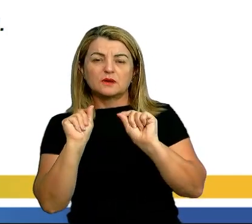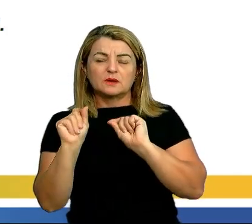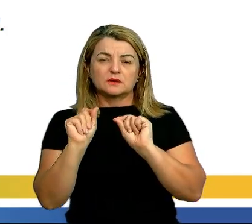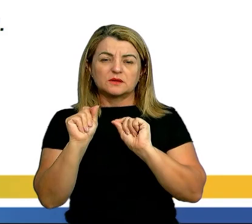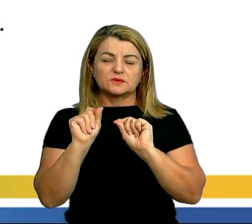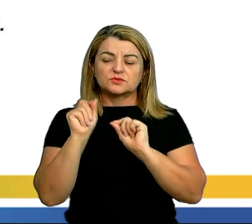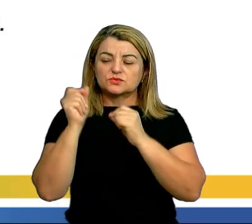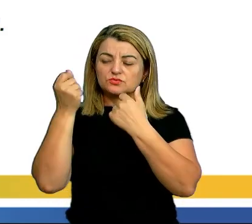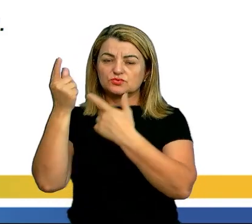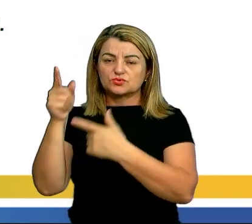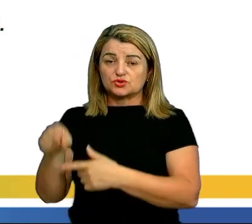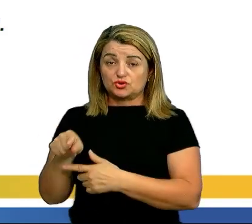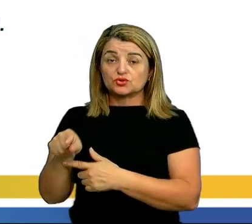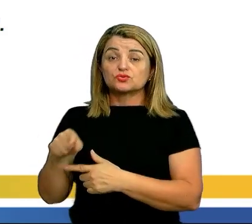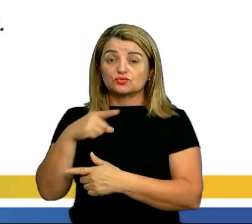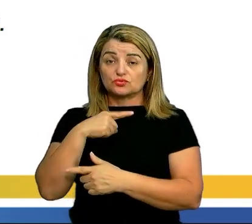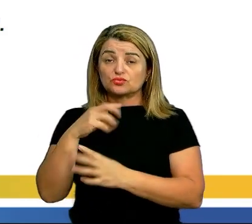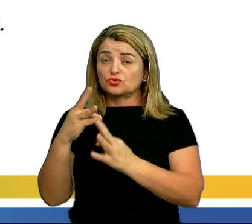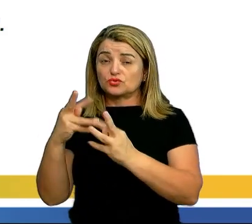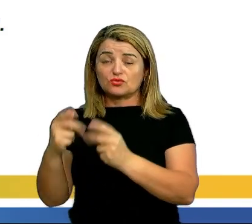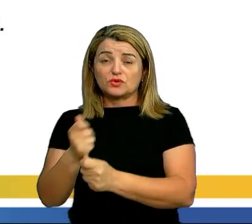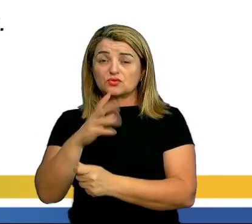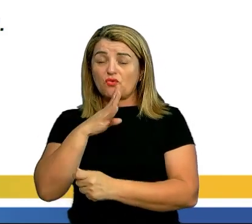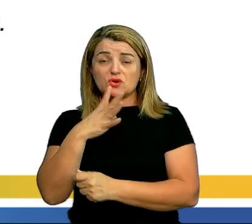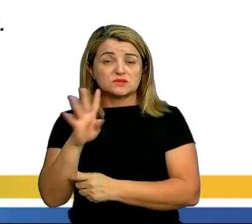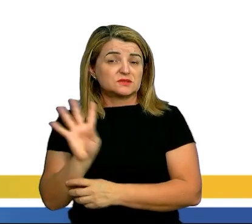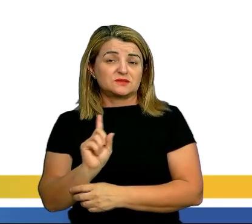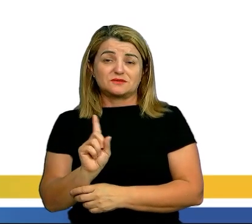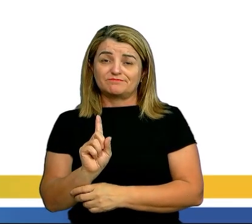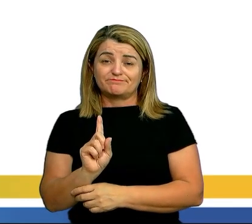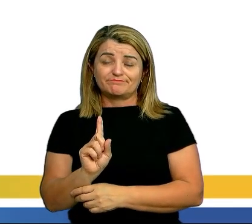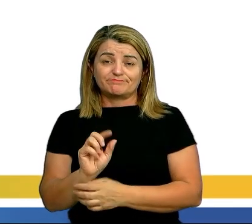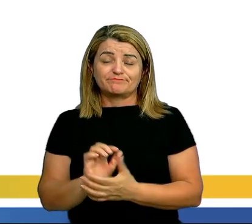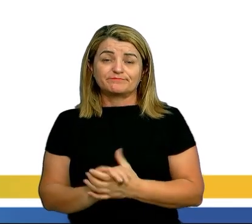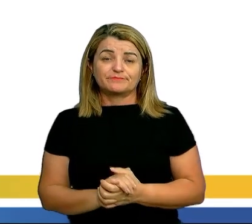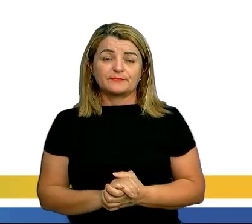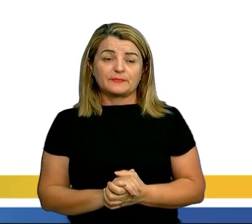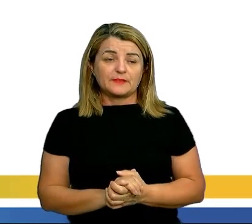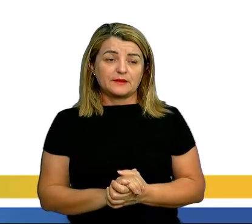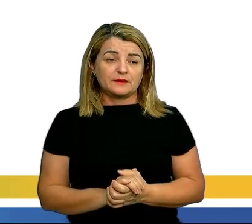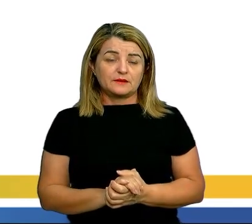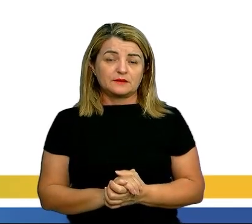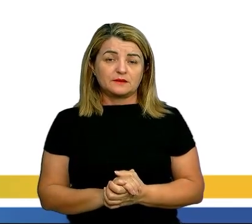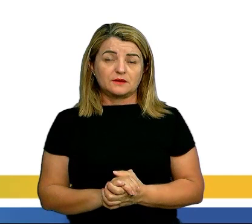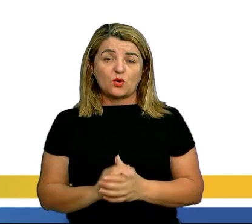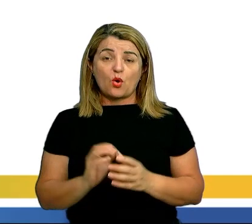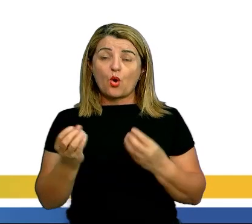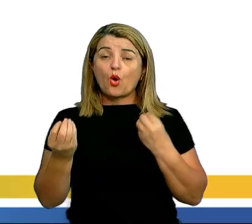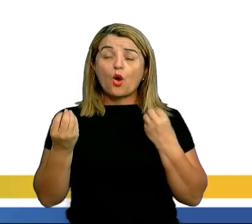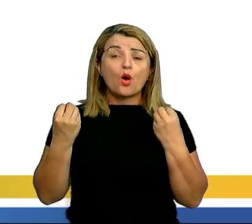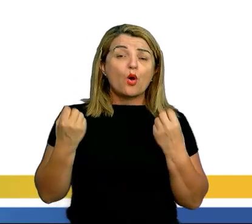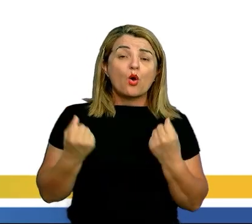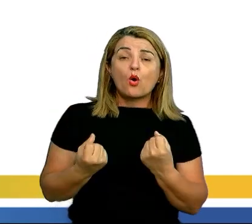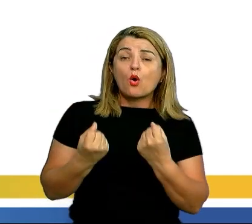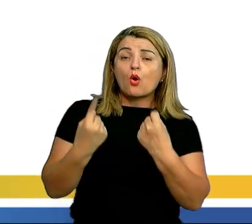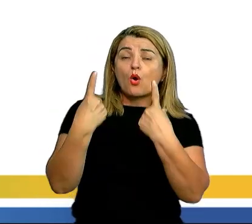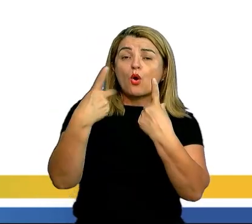Para a beleza disto totalmente desconhecida dos antigos. Ó rodas, ó